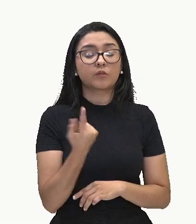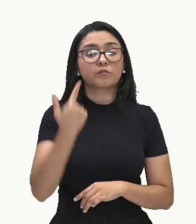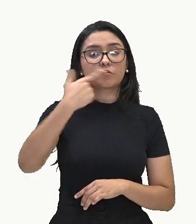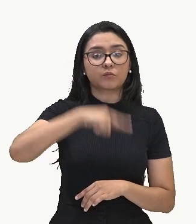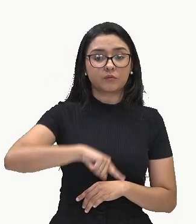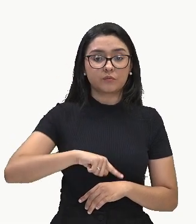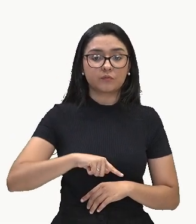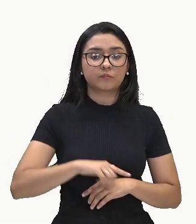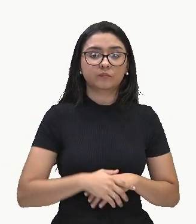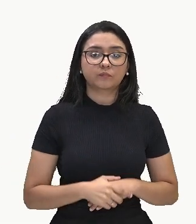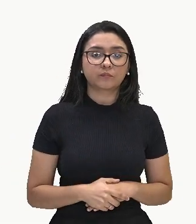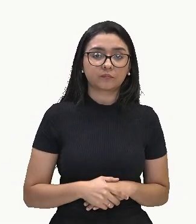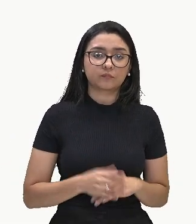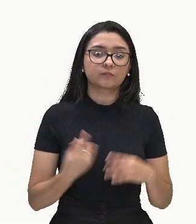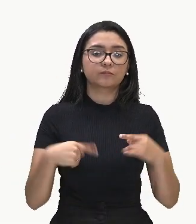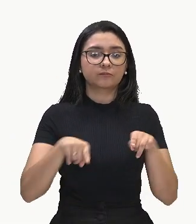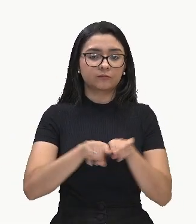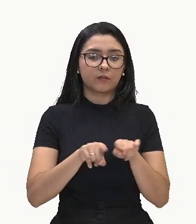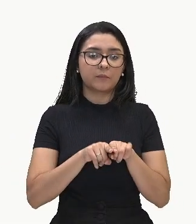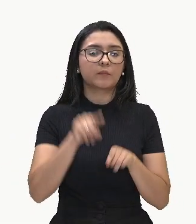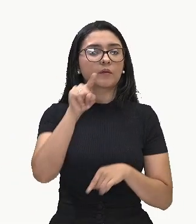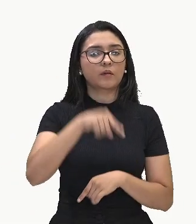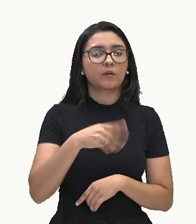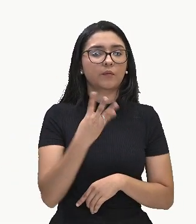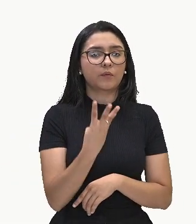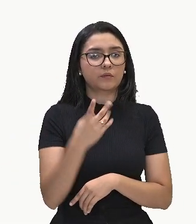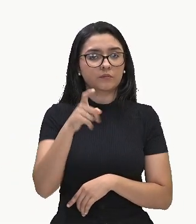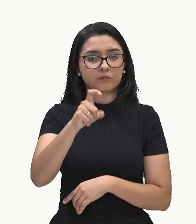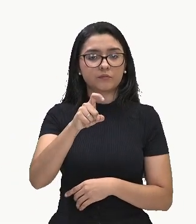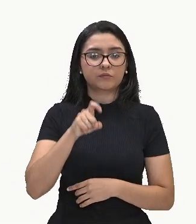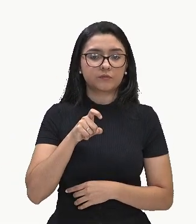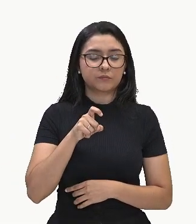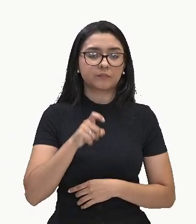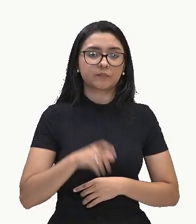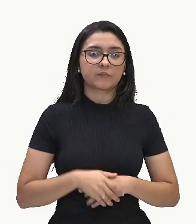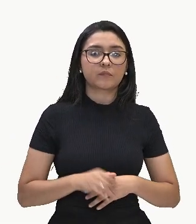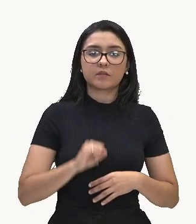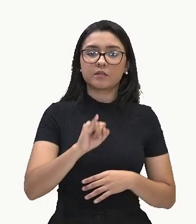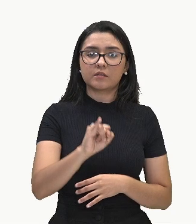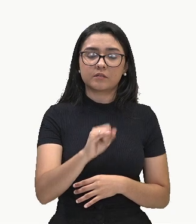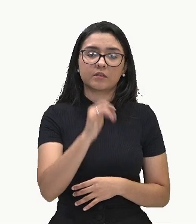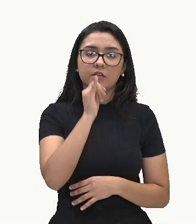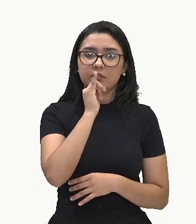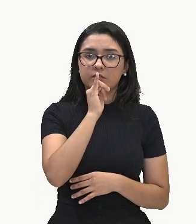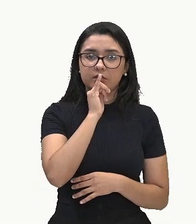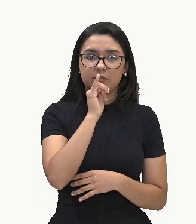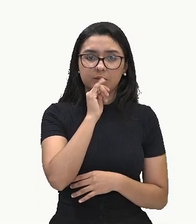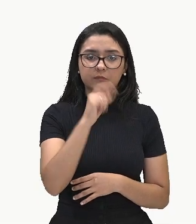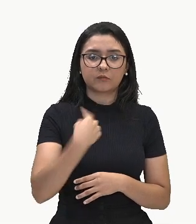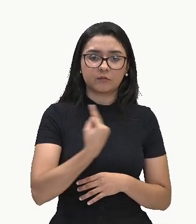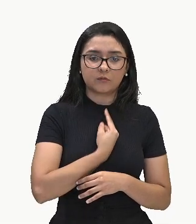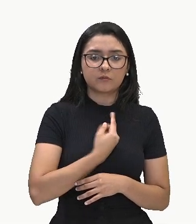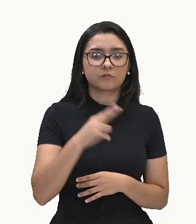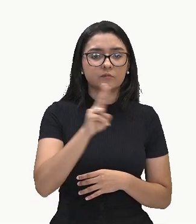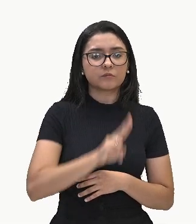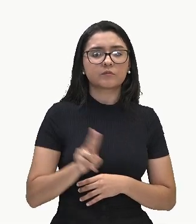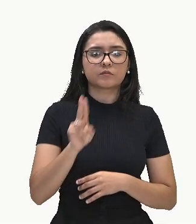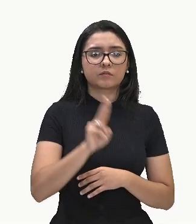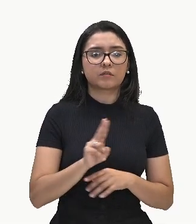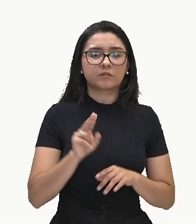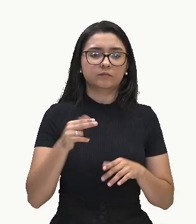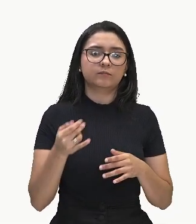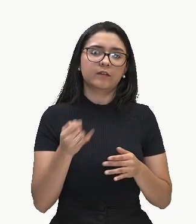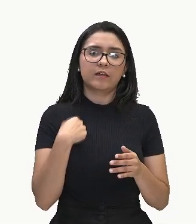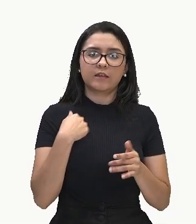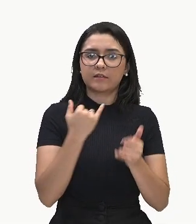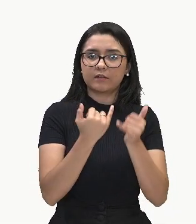Então, aqui também é 4X. Quando a gente for colocar aqui, ó, é igual como a gente faz ali a